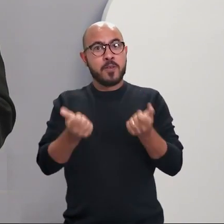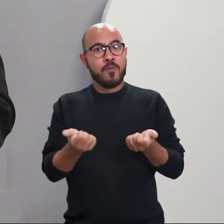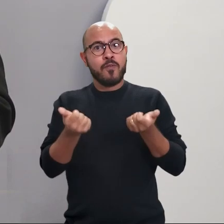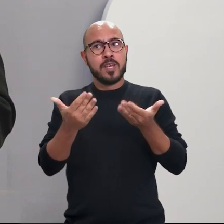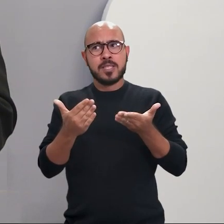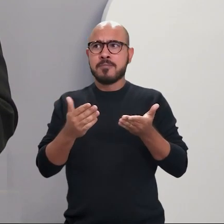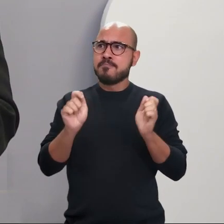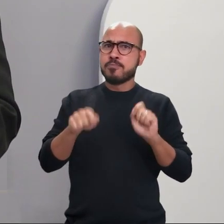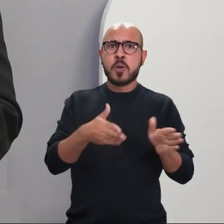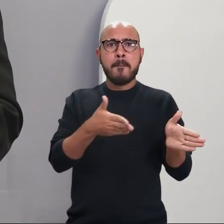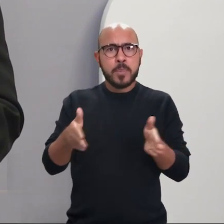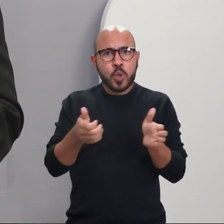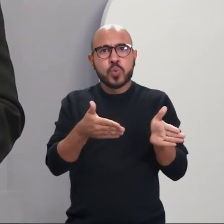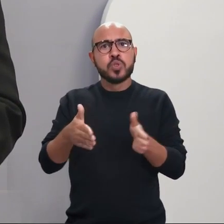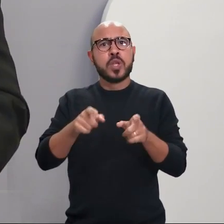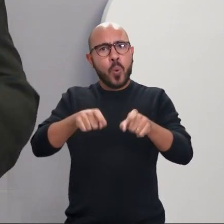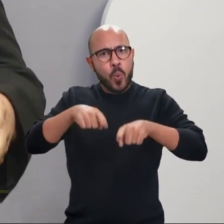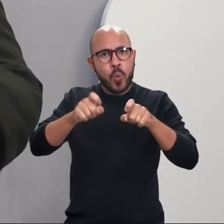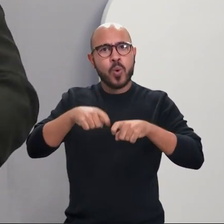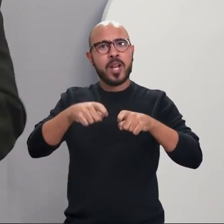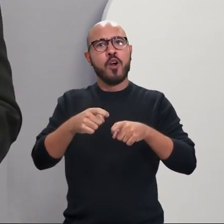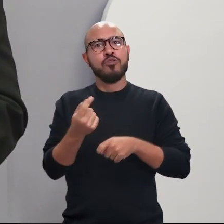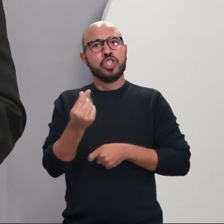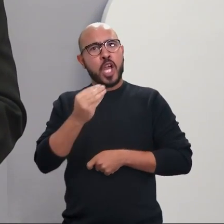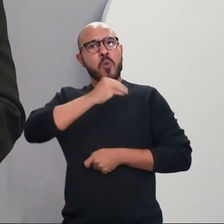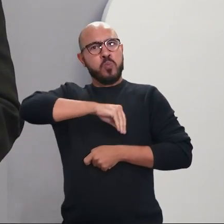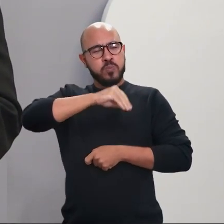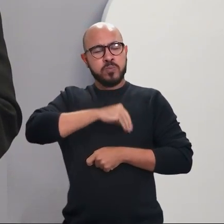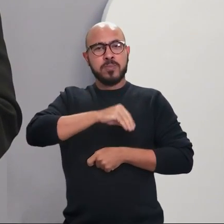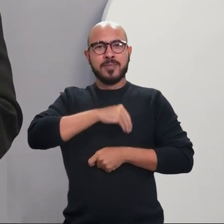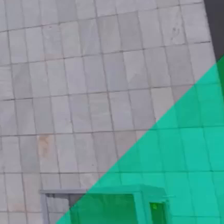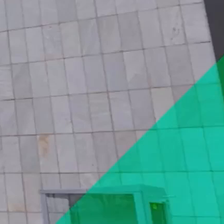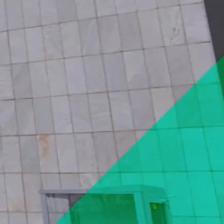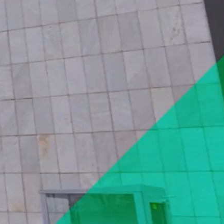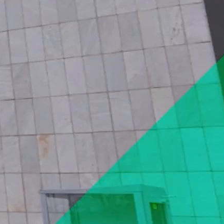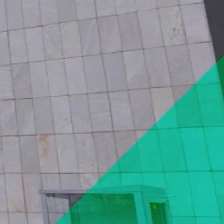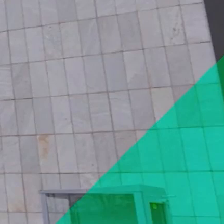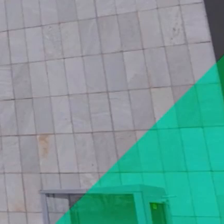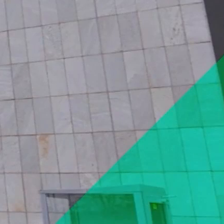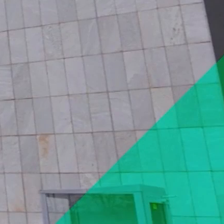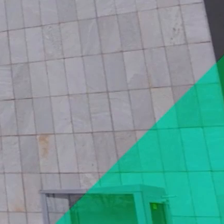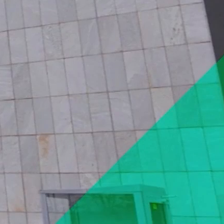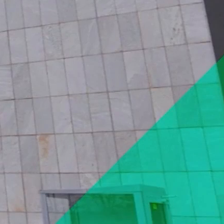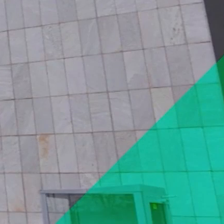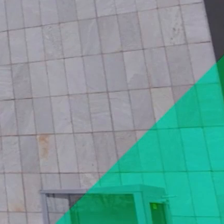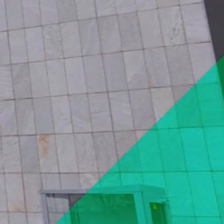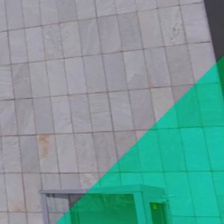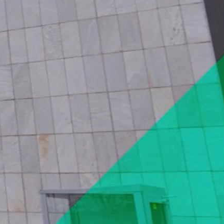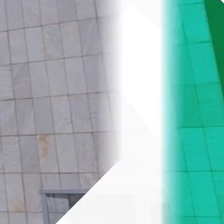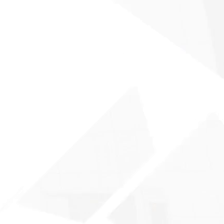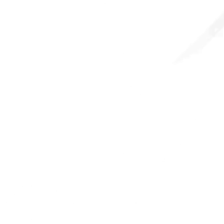para os produtores locais, esclarece o parlamentar. Música Música